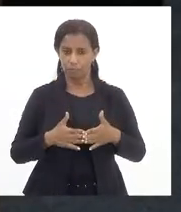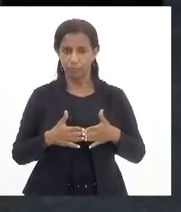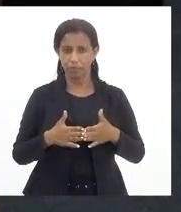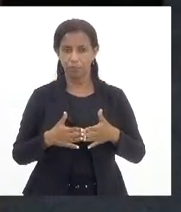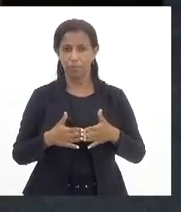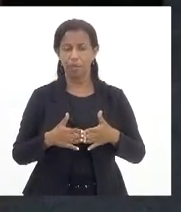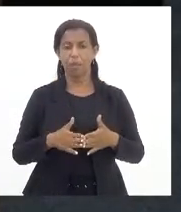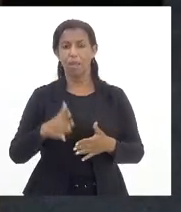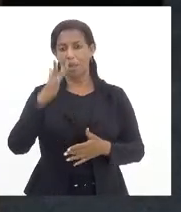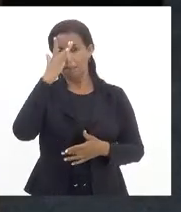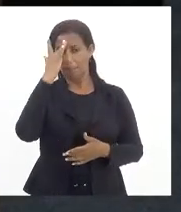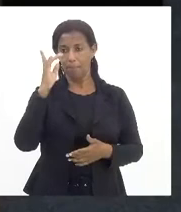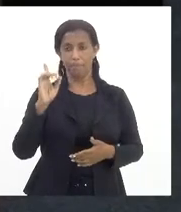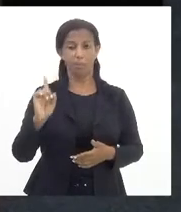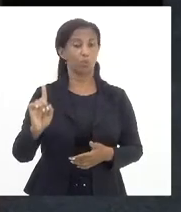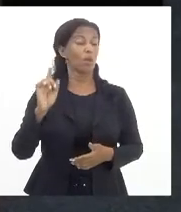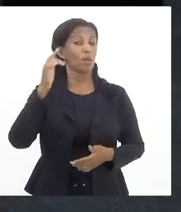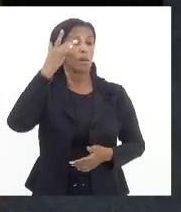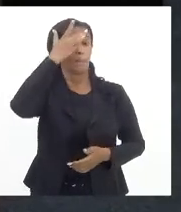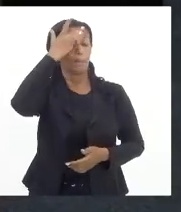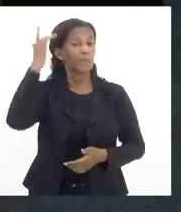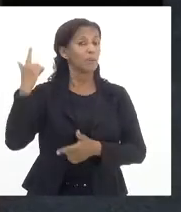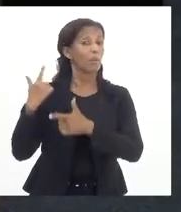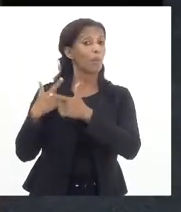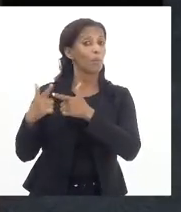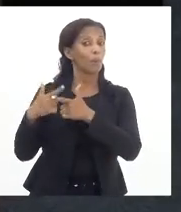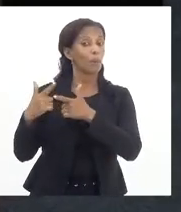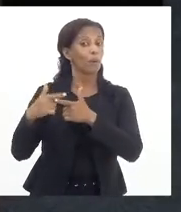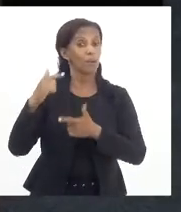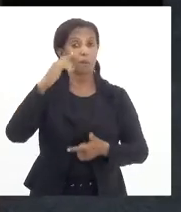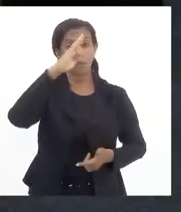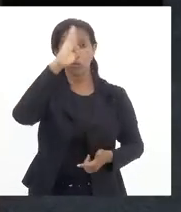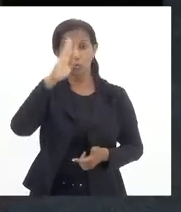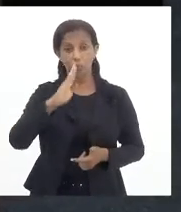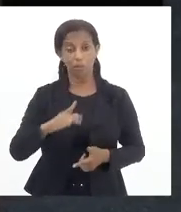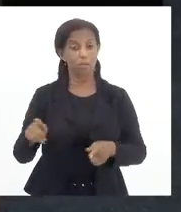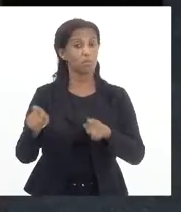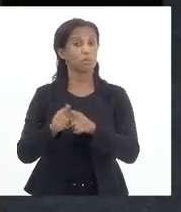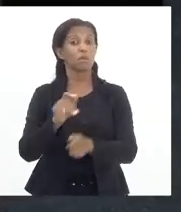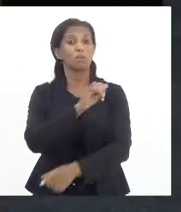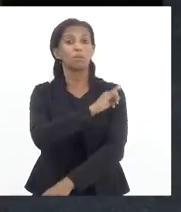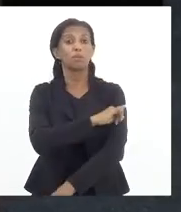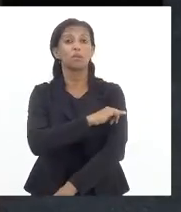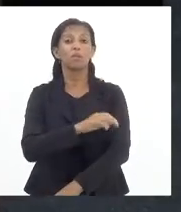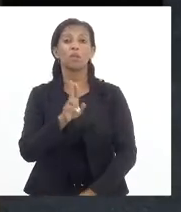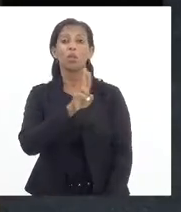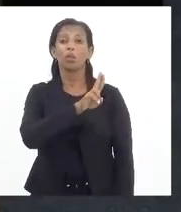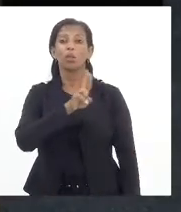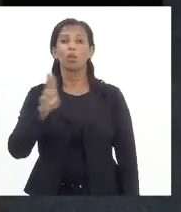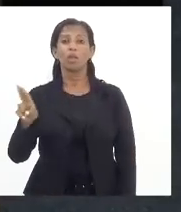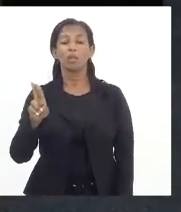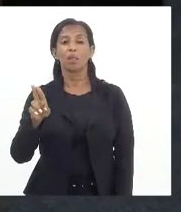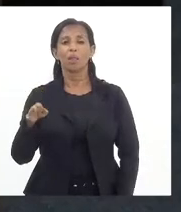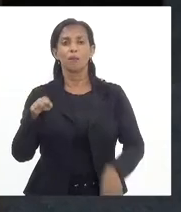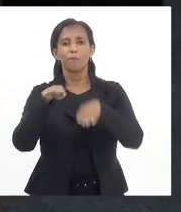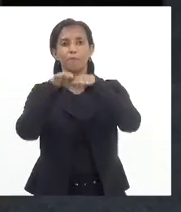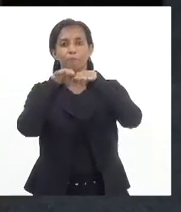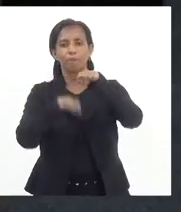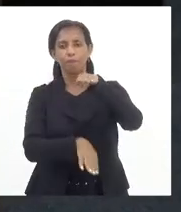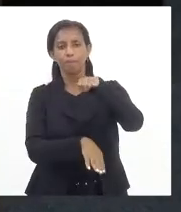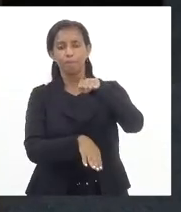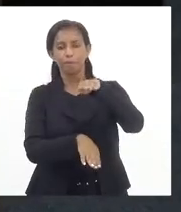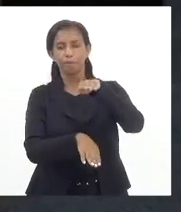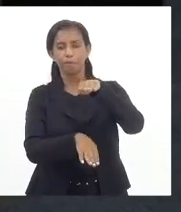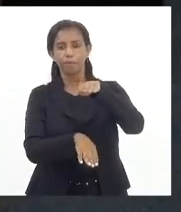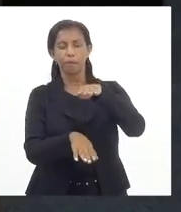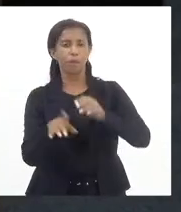daquele que é o principal problema do Brasil e também do Rio de Janeiro, que se chama desigualdade, que